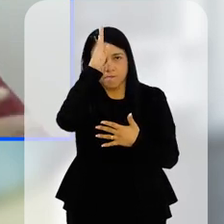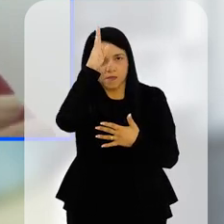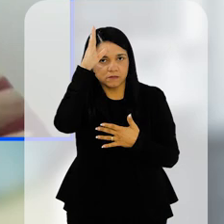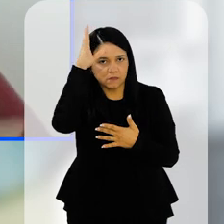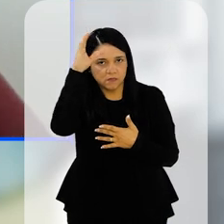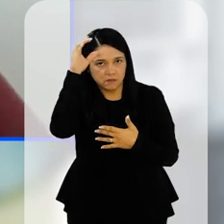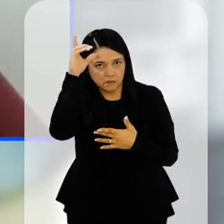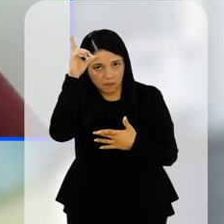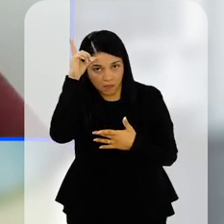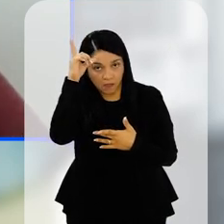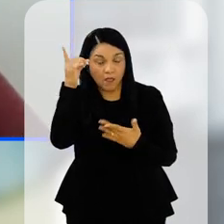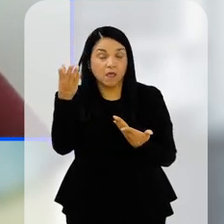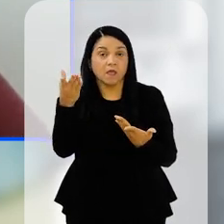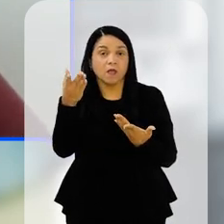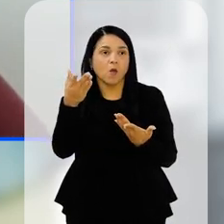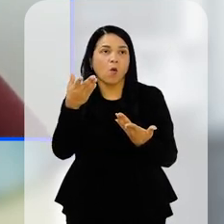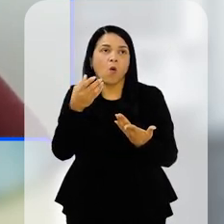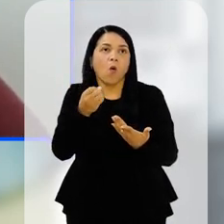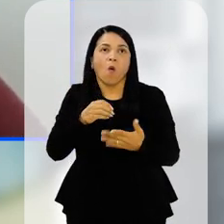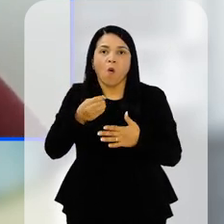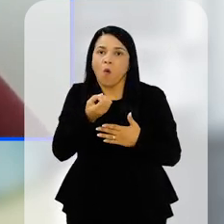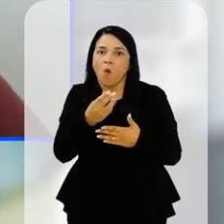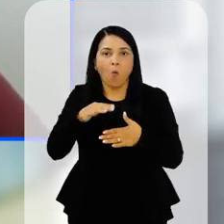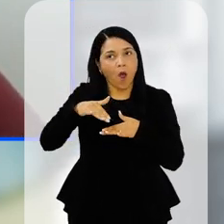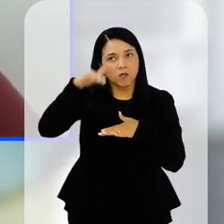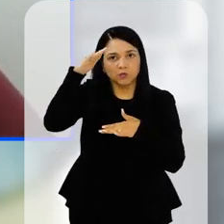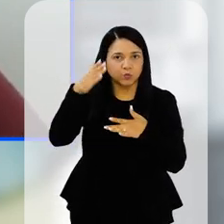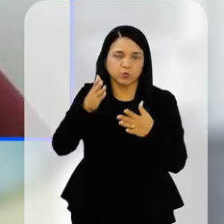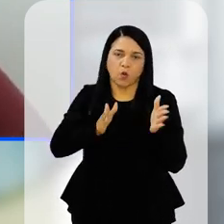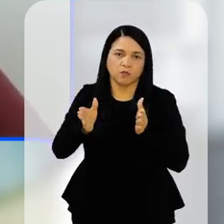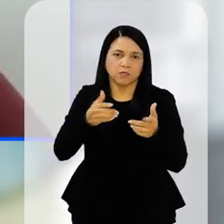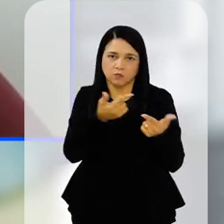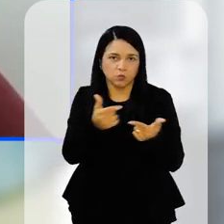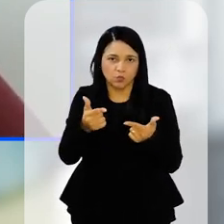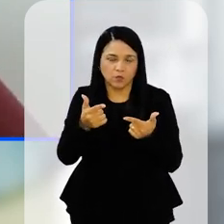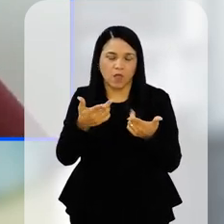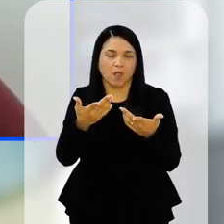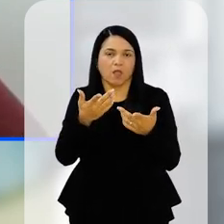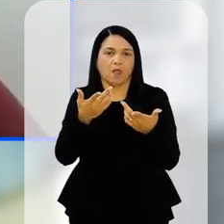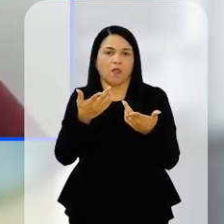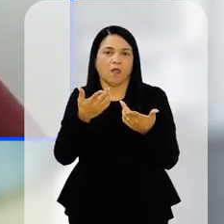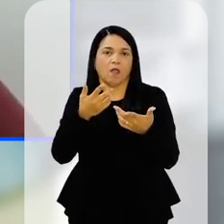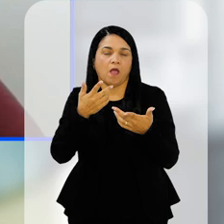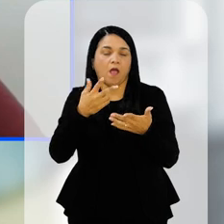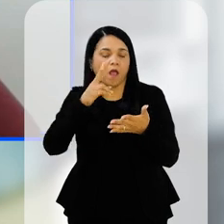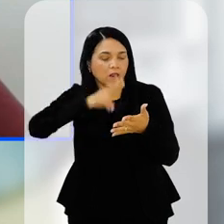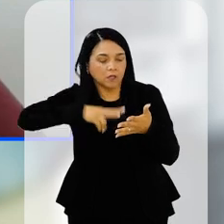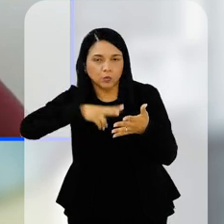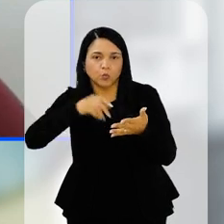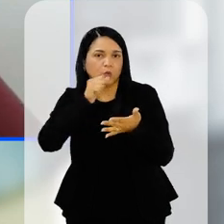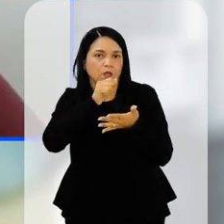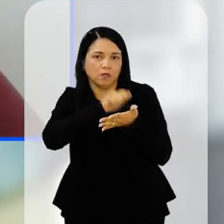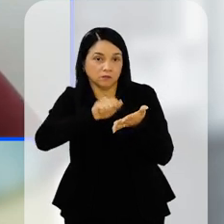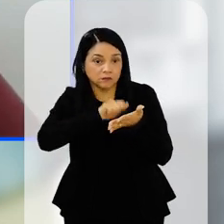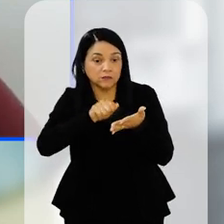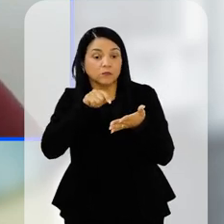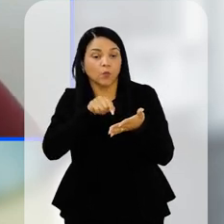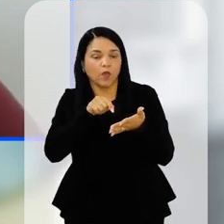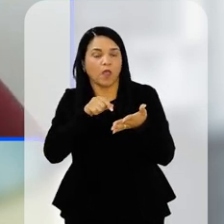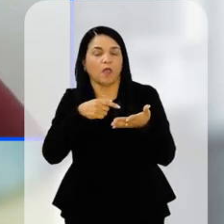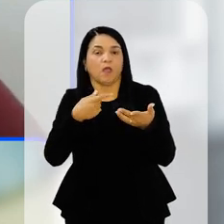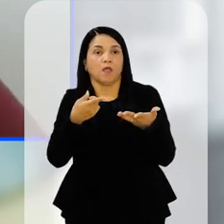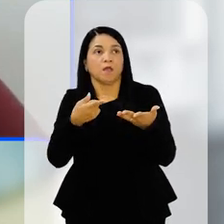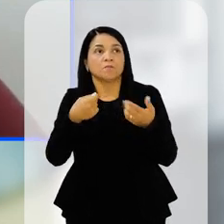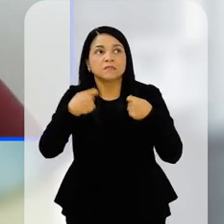quando ele não tem acesso ao que é esse letramento, né? É o uso social da língua. Então, você entender o que é que